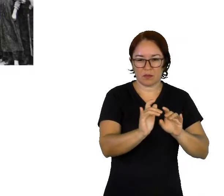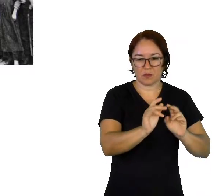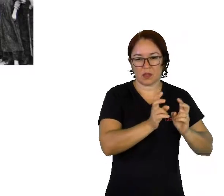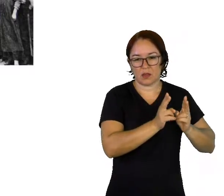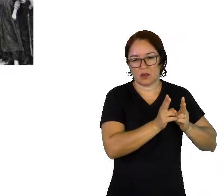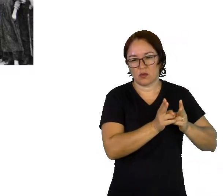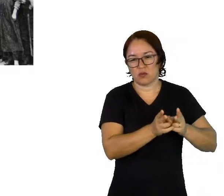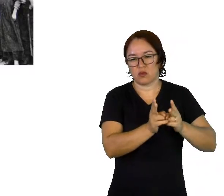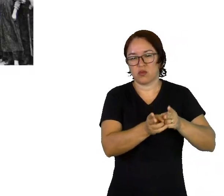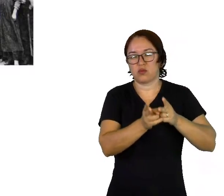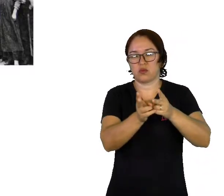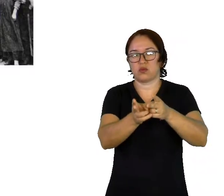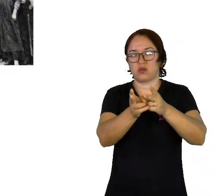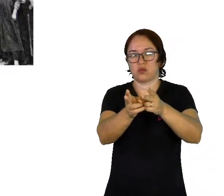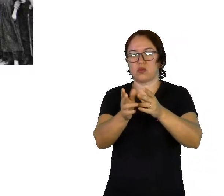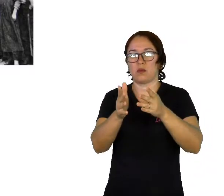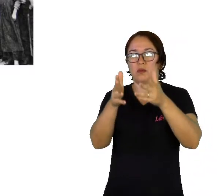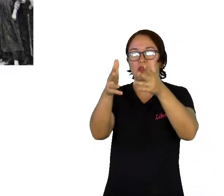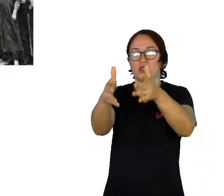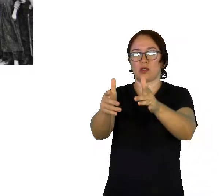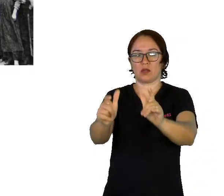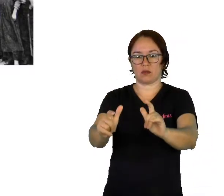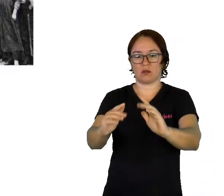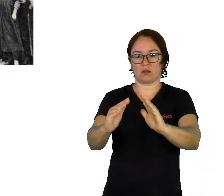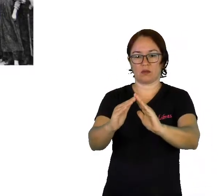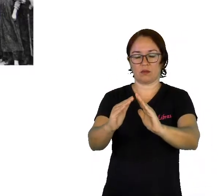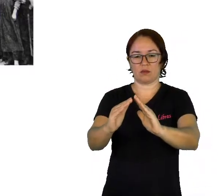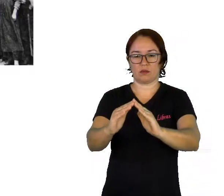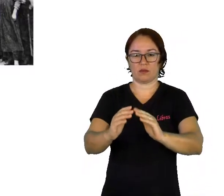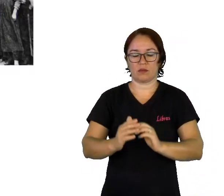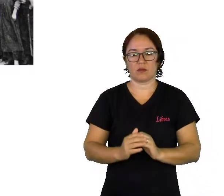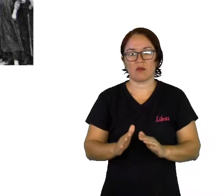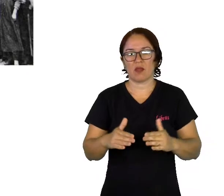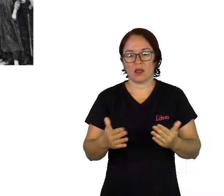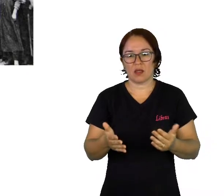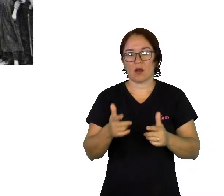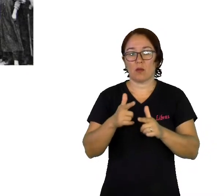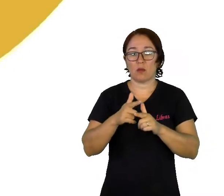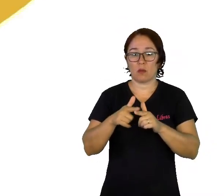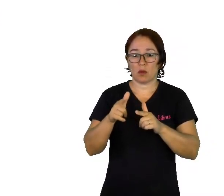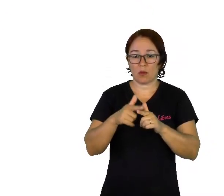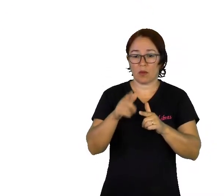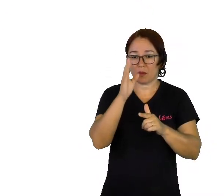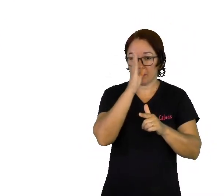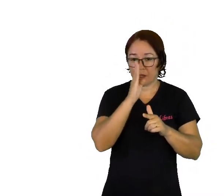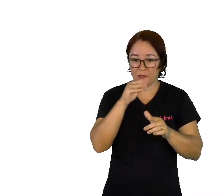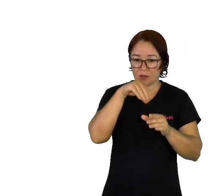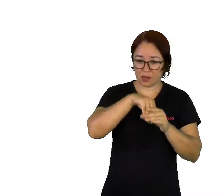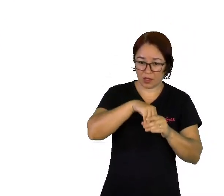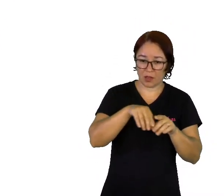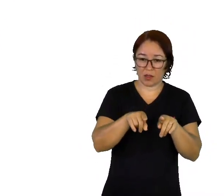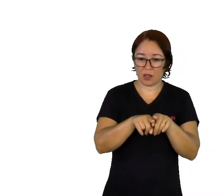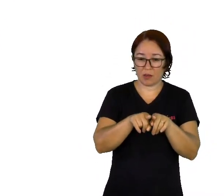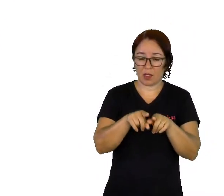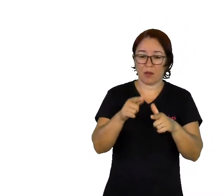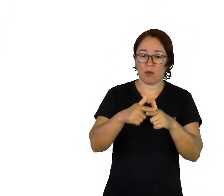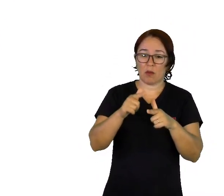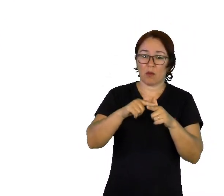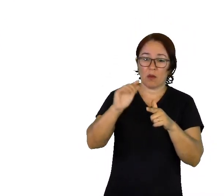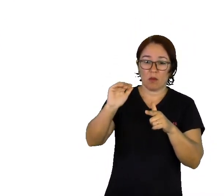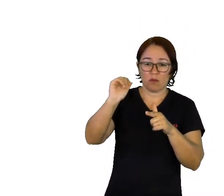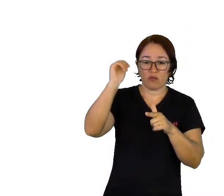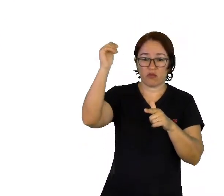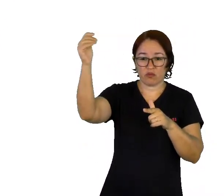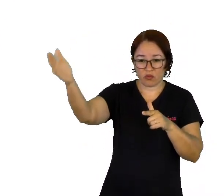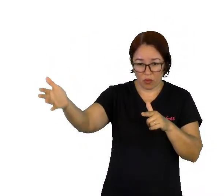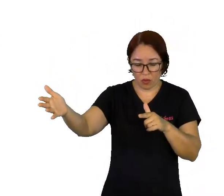fatores internos e fatores externos contribuíram para essa migração. E quais foram esses fatores